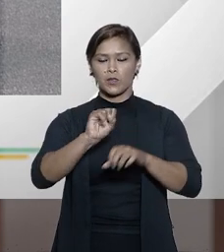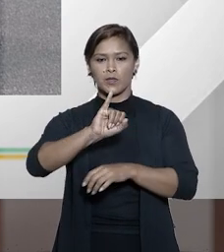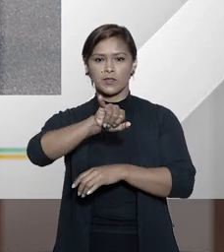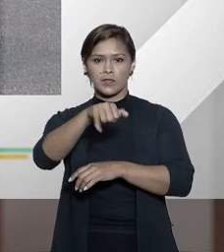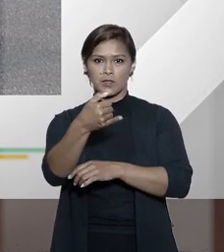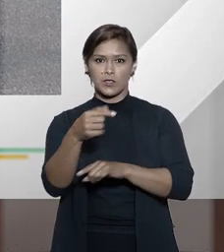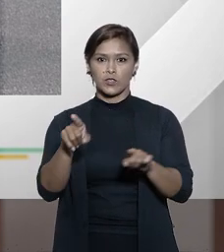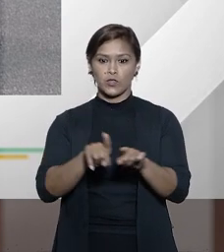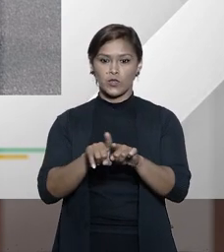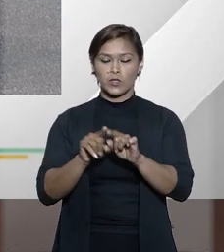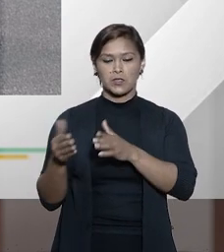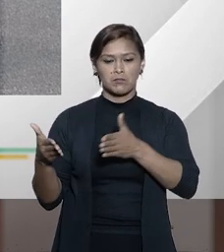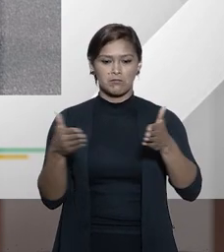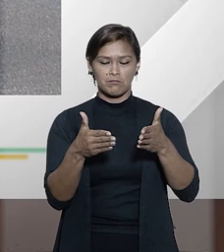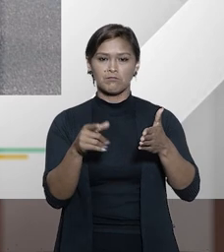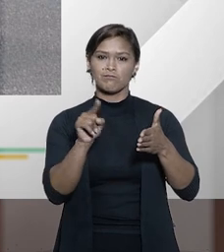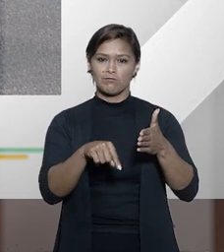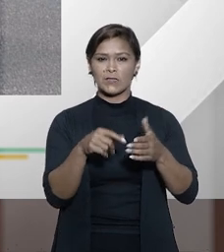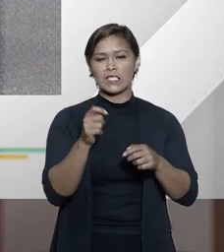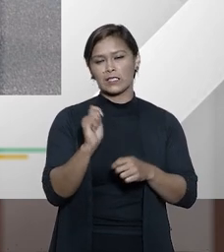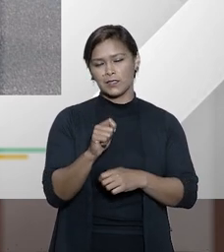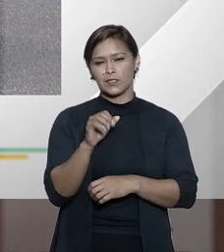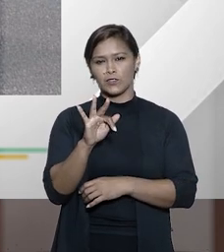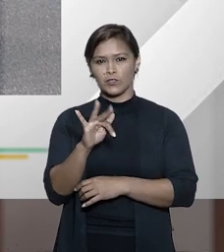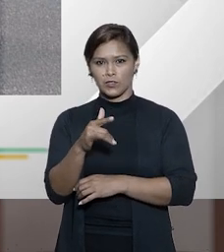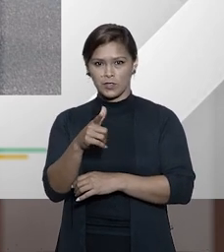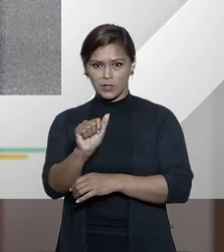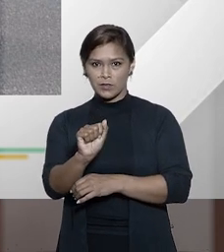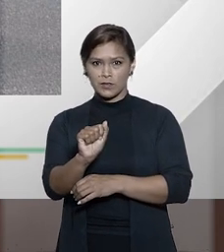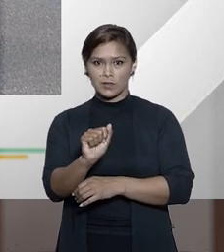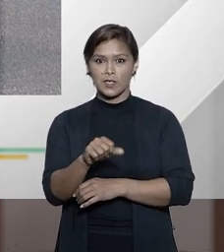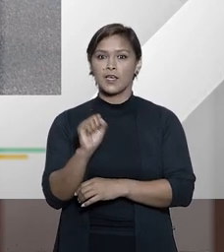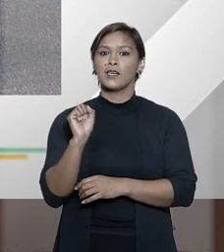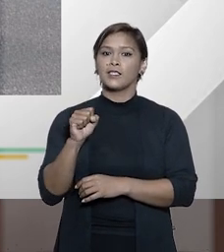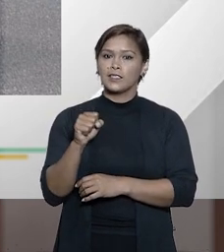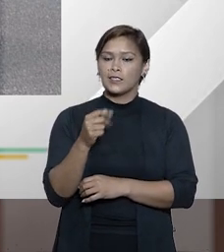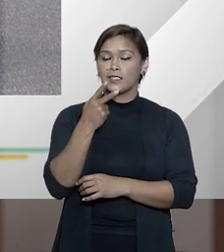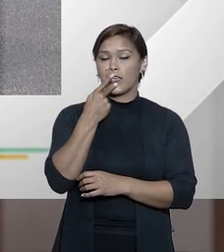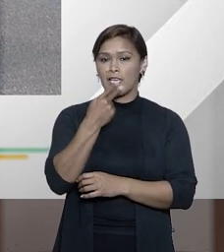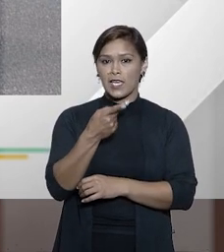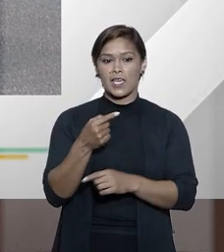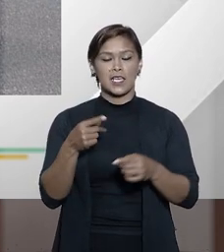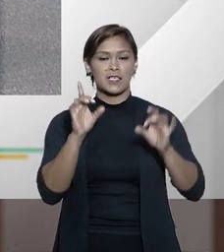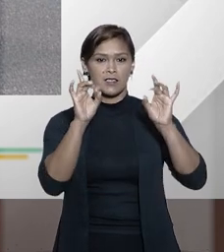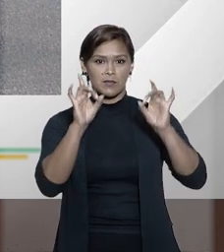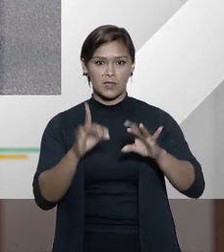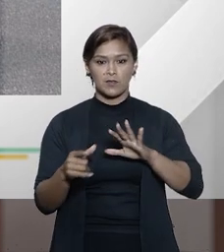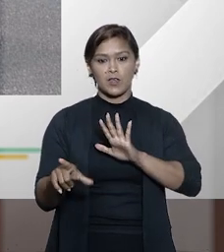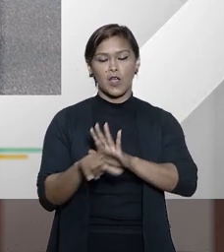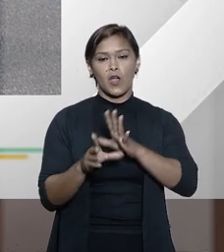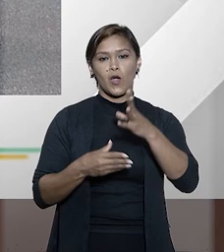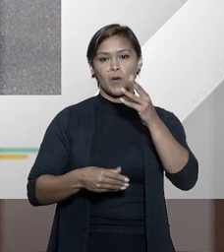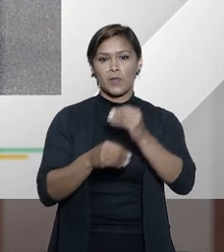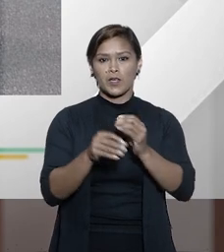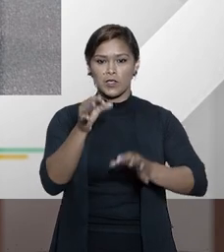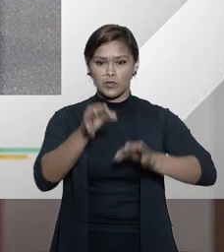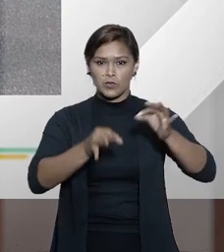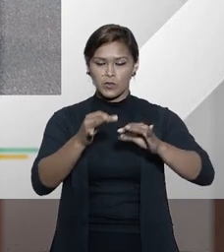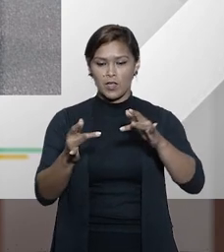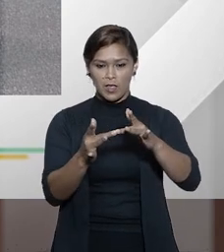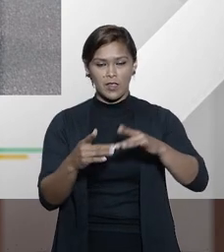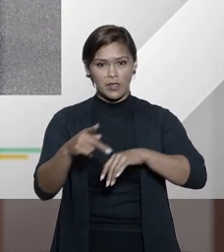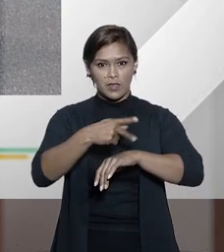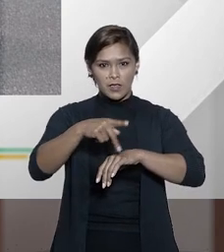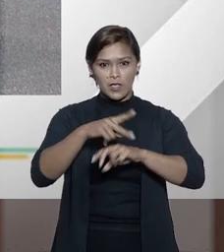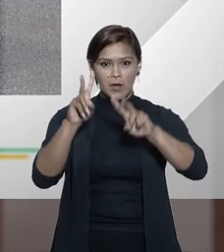Superior Tribunal de Justiça nesse âmbito, certo Tiago Gomidi? Pois é, Fátima Ochoa, especificamente a cooperação jurídica